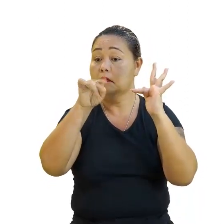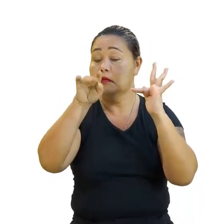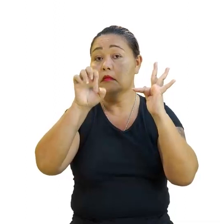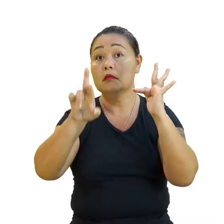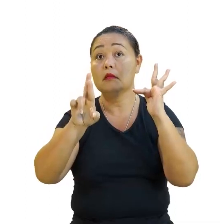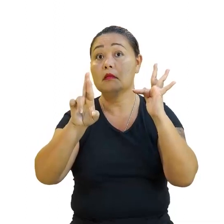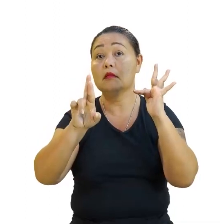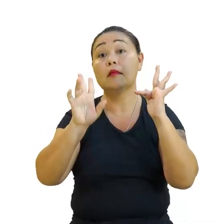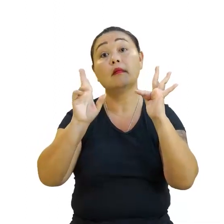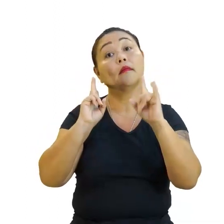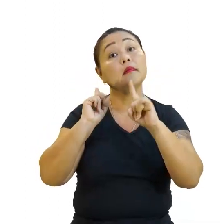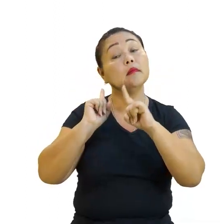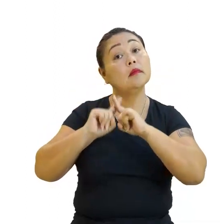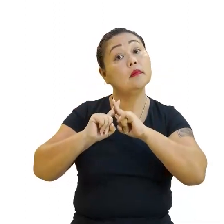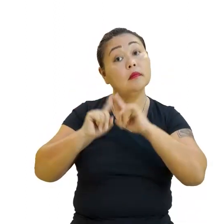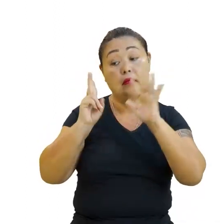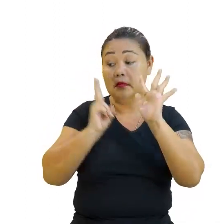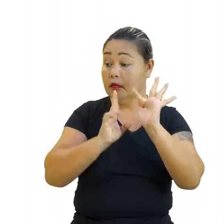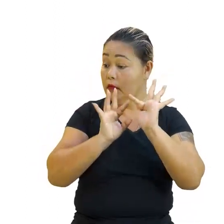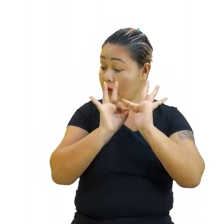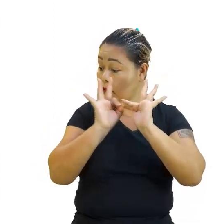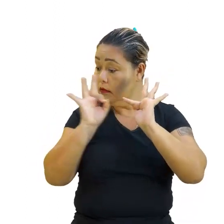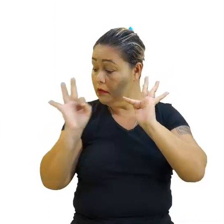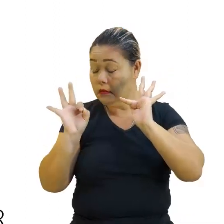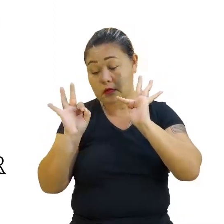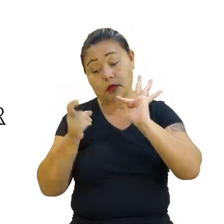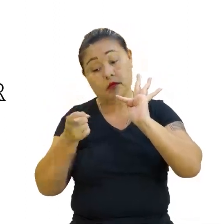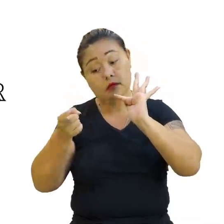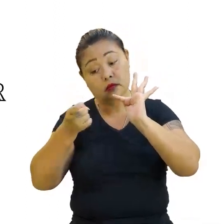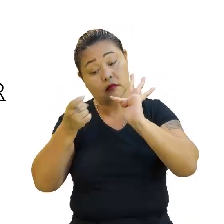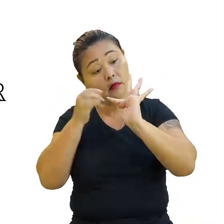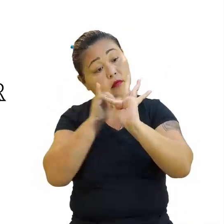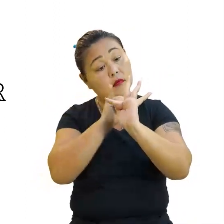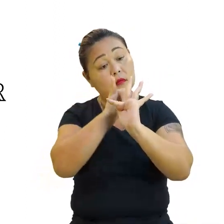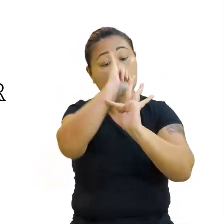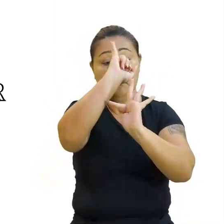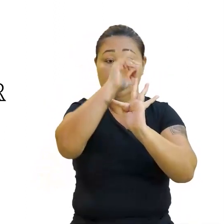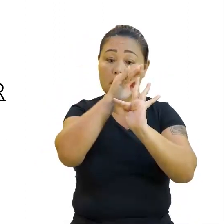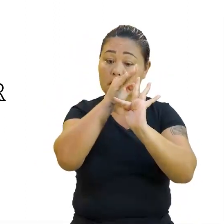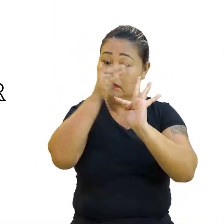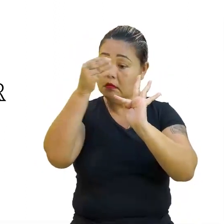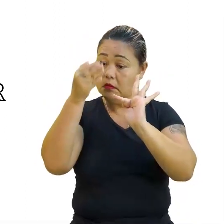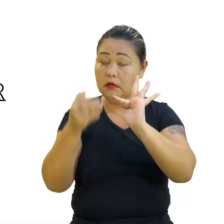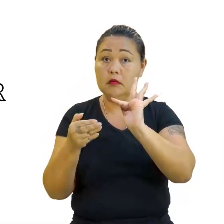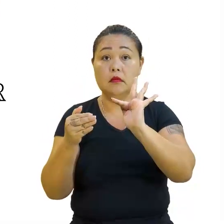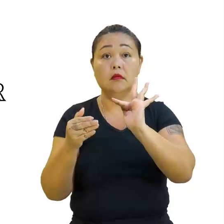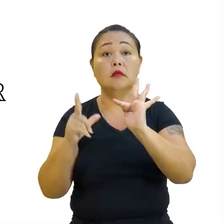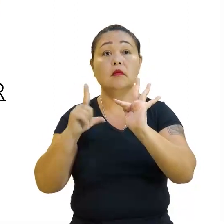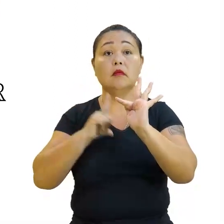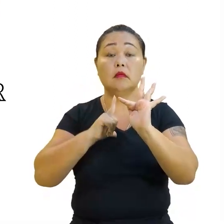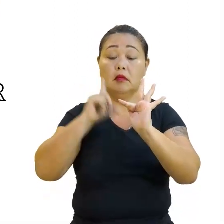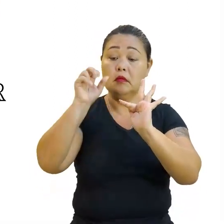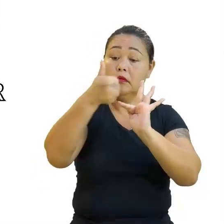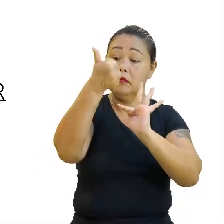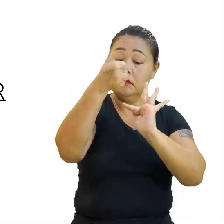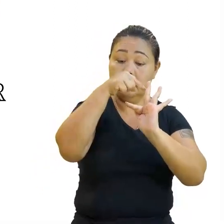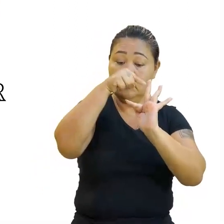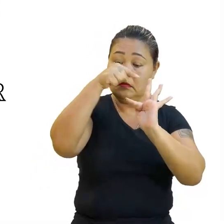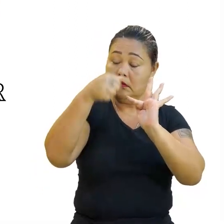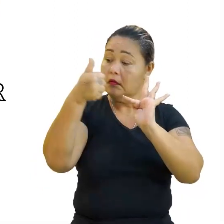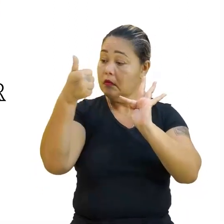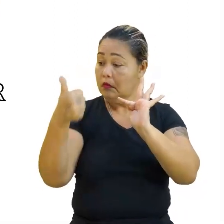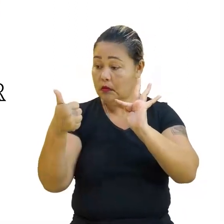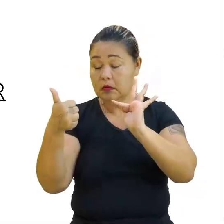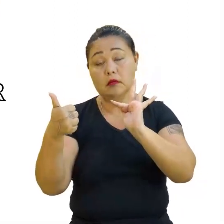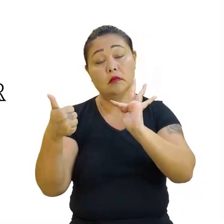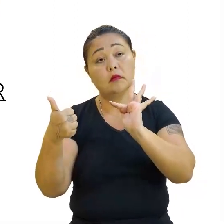mesma distância dos eixos X e Y. Olha lá como é que funciona, né? Então, se entrou 1 na máquina, vai sair o número 1.